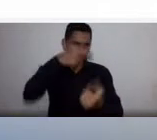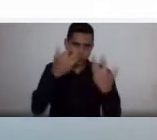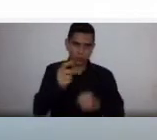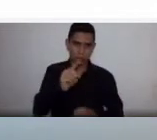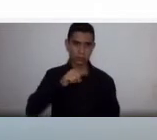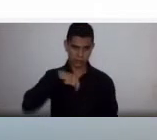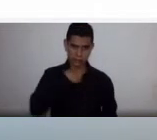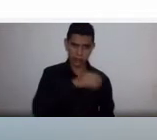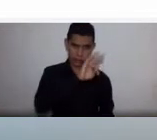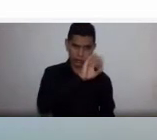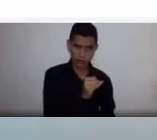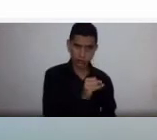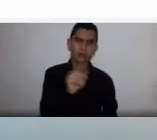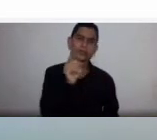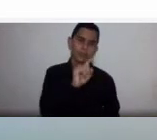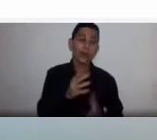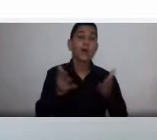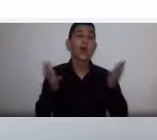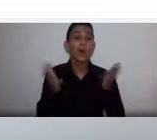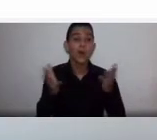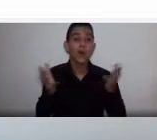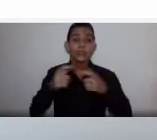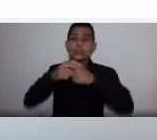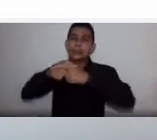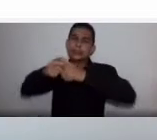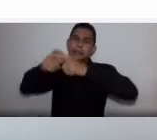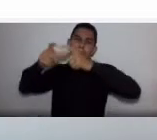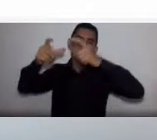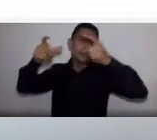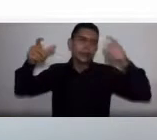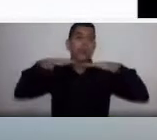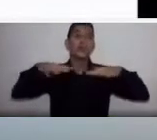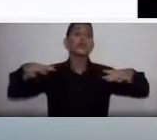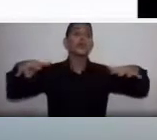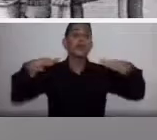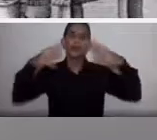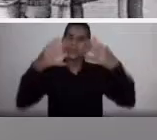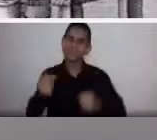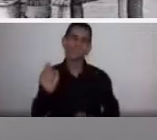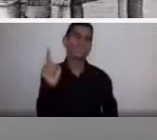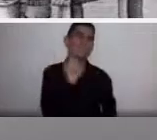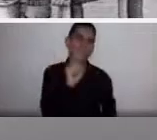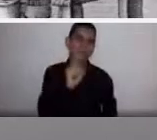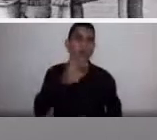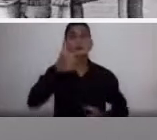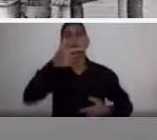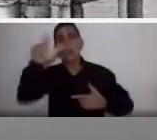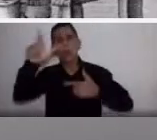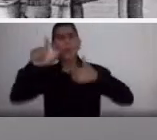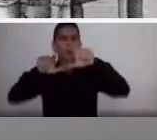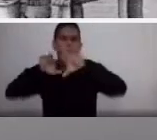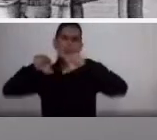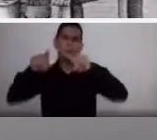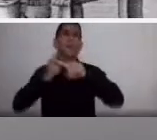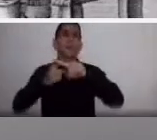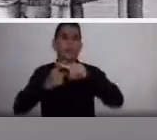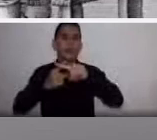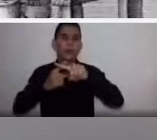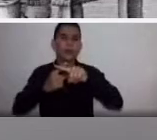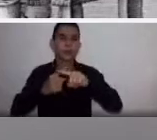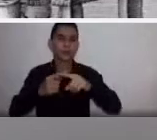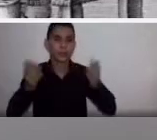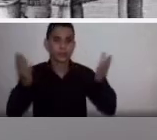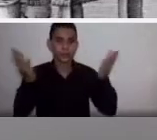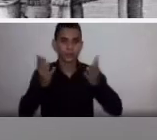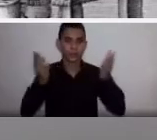dia, existe uma grande quantidade de pacientes que recusam a transfusão por outros motivos. Com relação à transfusão sanguínea,